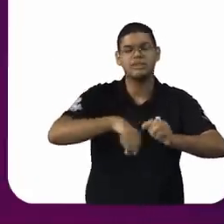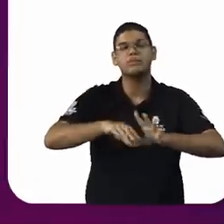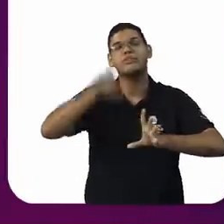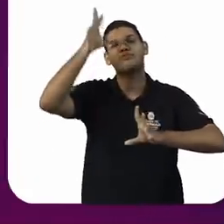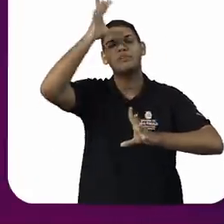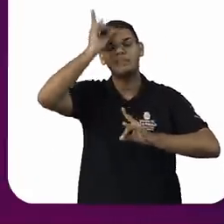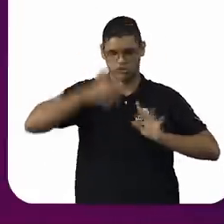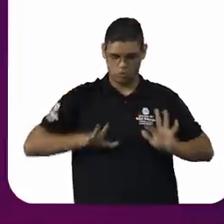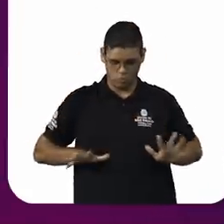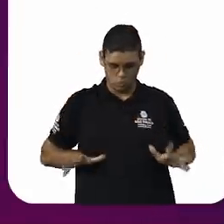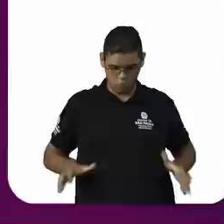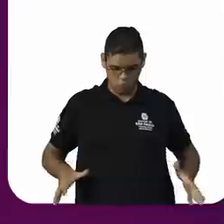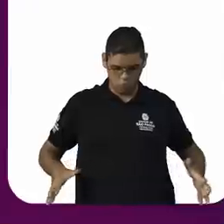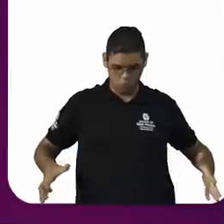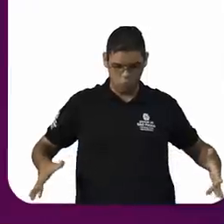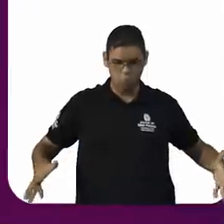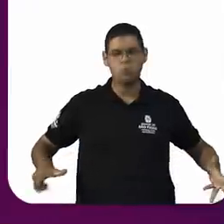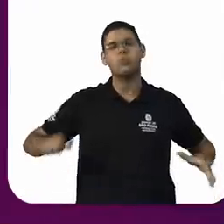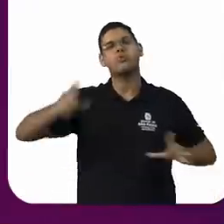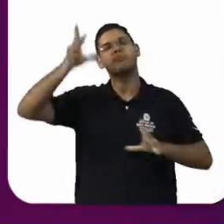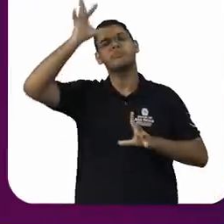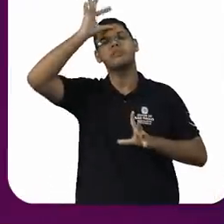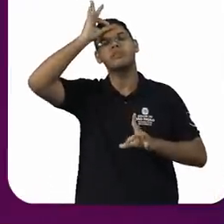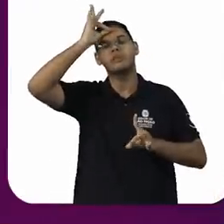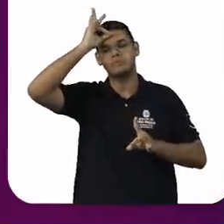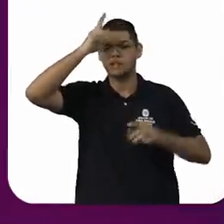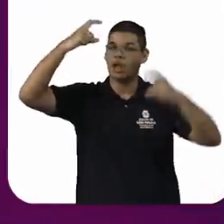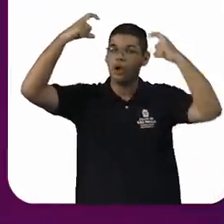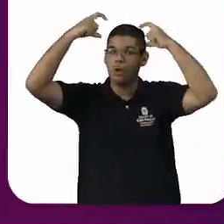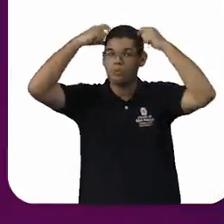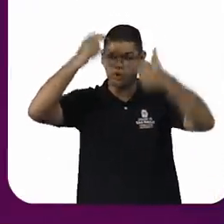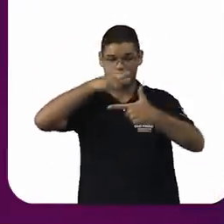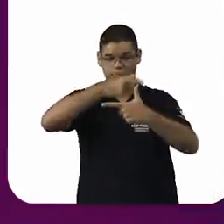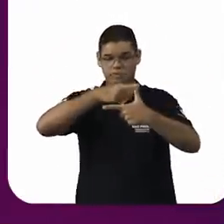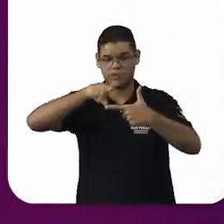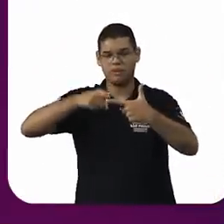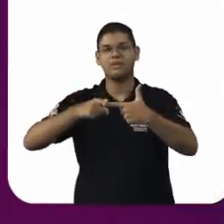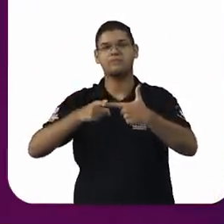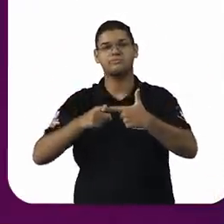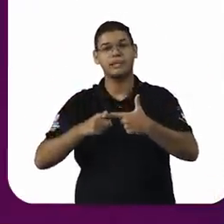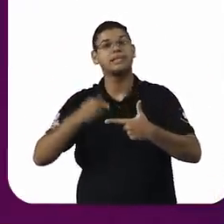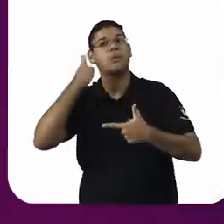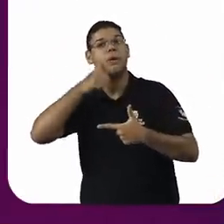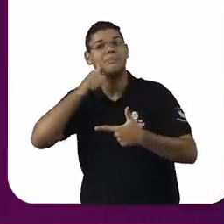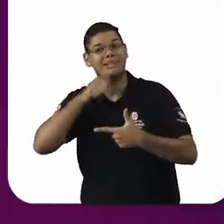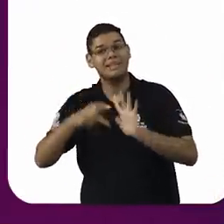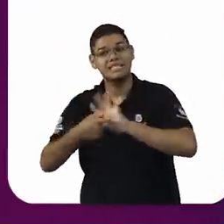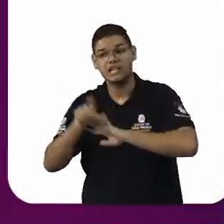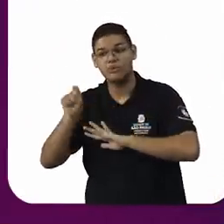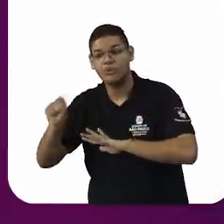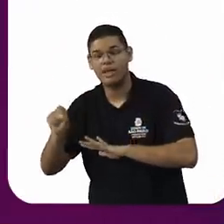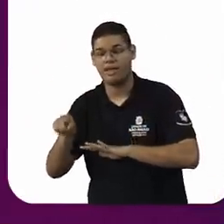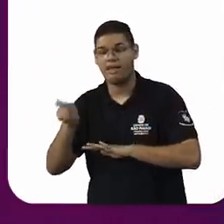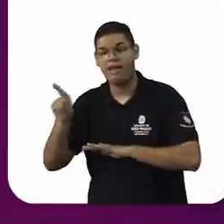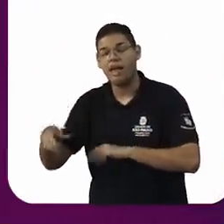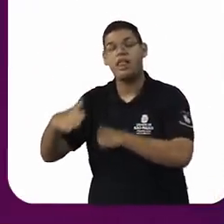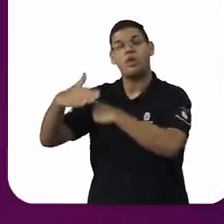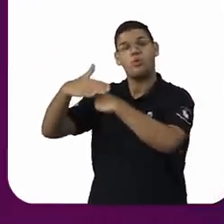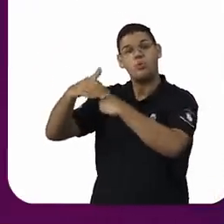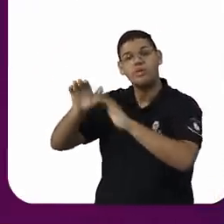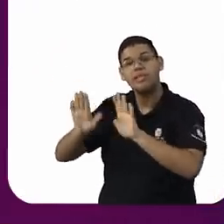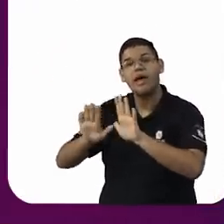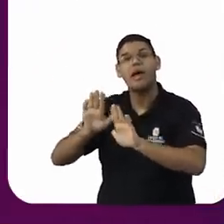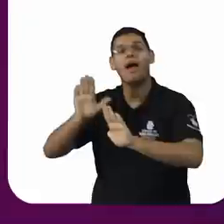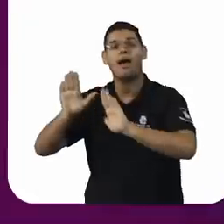apresentada ao universo do lar e do cuidado. A ela é reservado esse espaço do suporte,